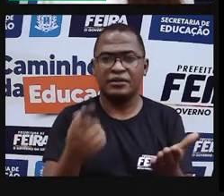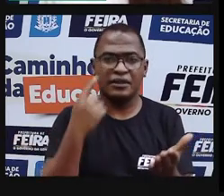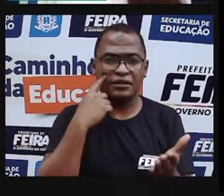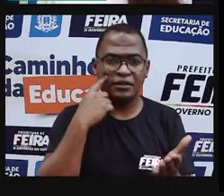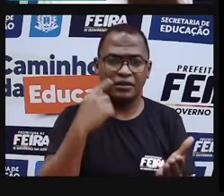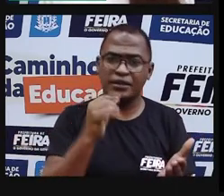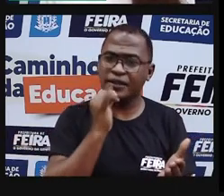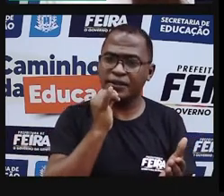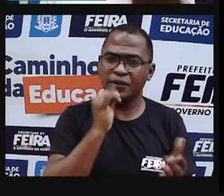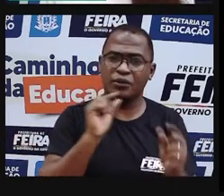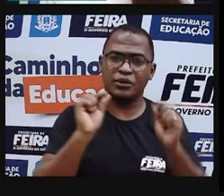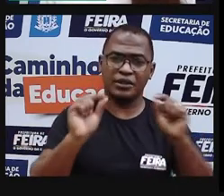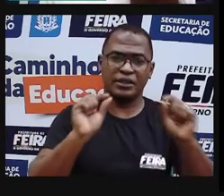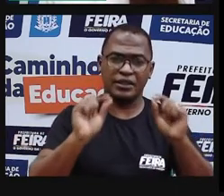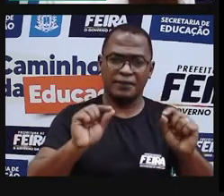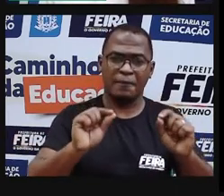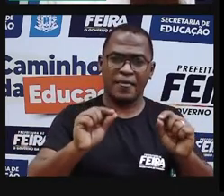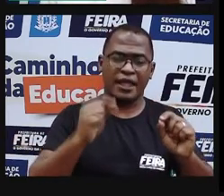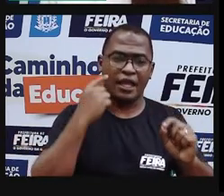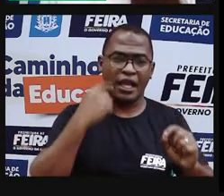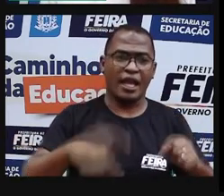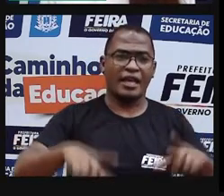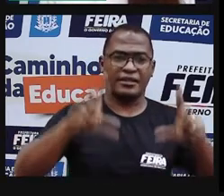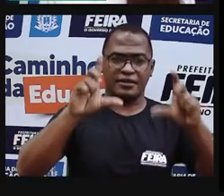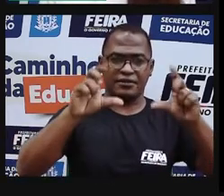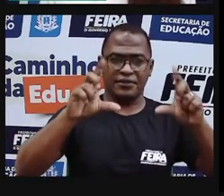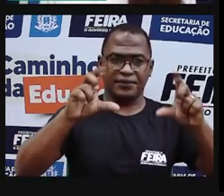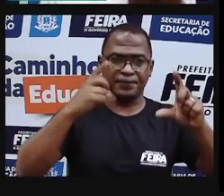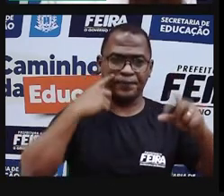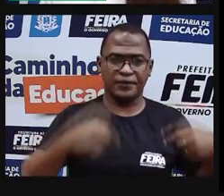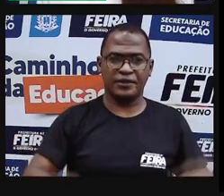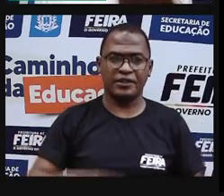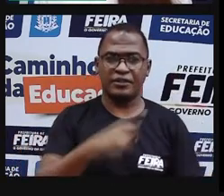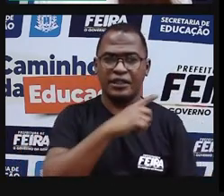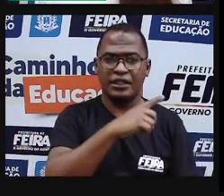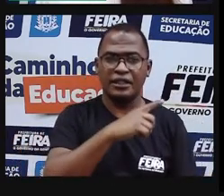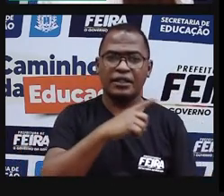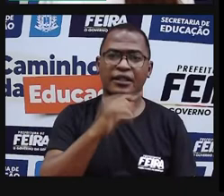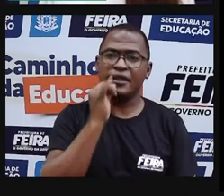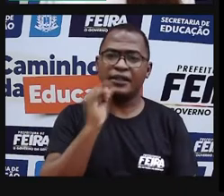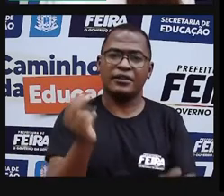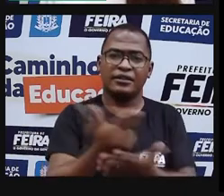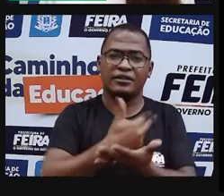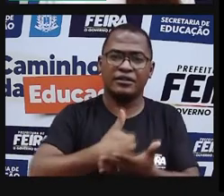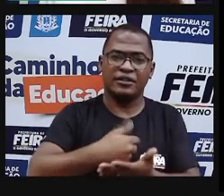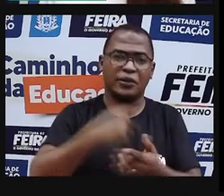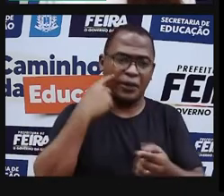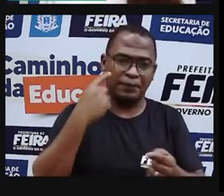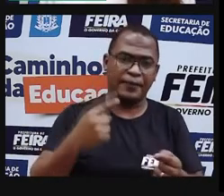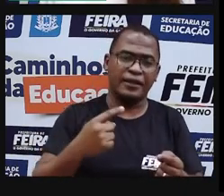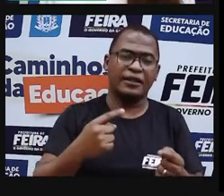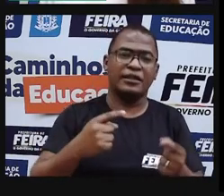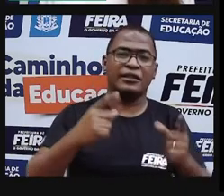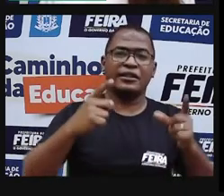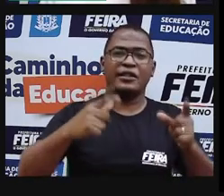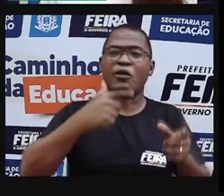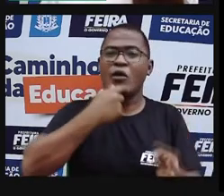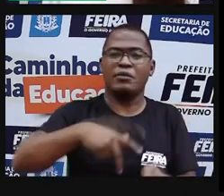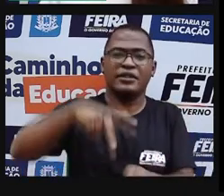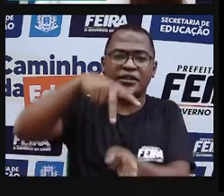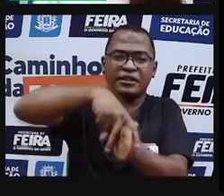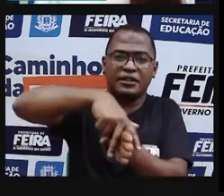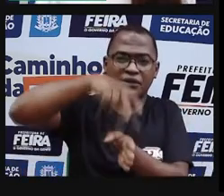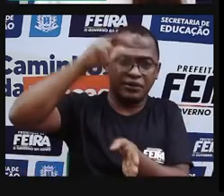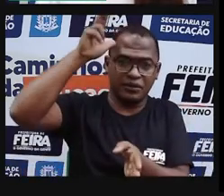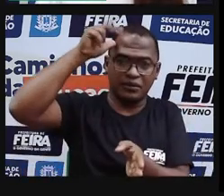retrata, basicamente, a vida de um nordestino, de uma pessoa, né? Que se locomove a cavalo. Olha que a gente pode